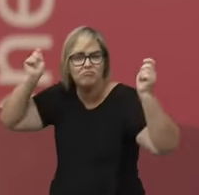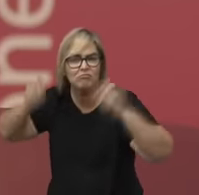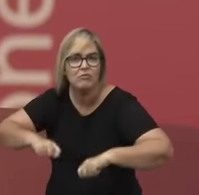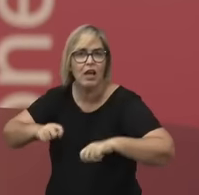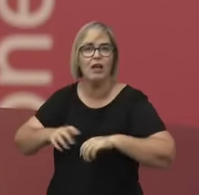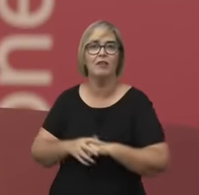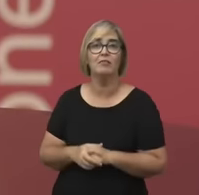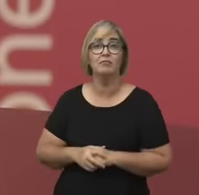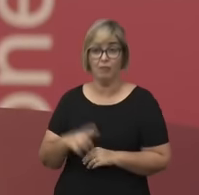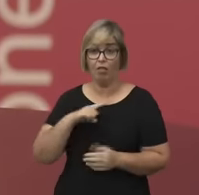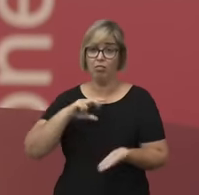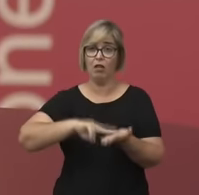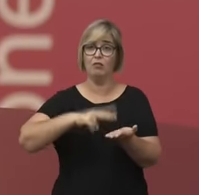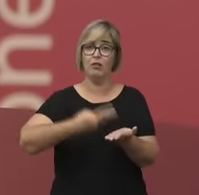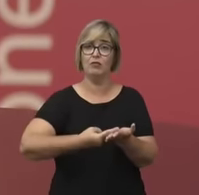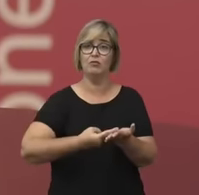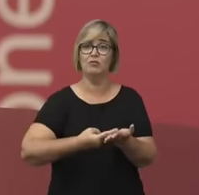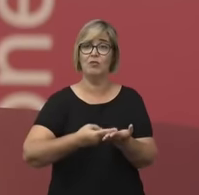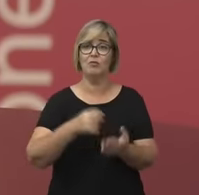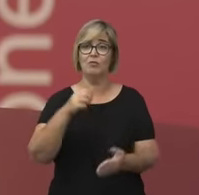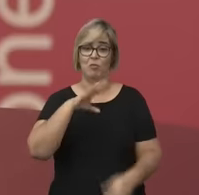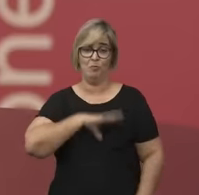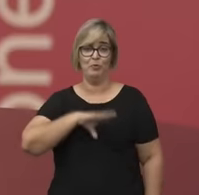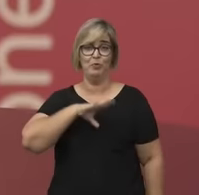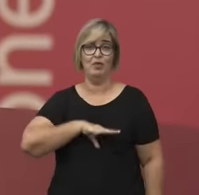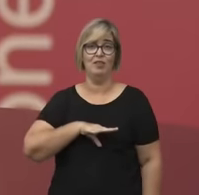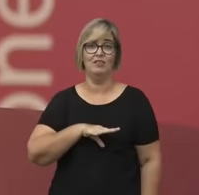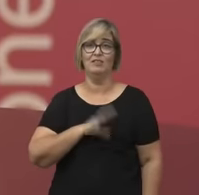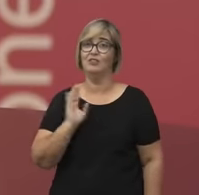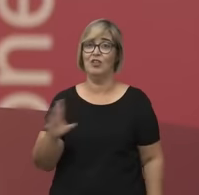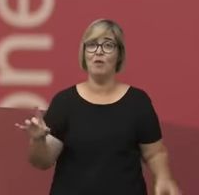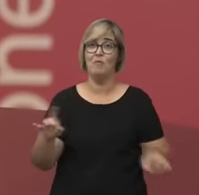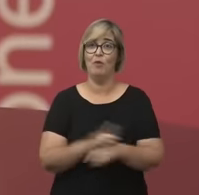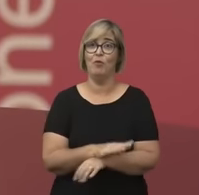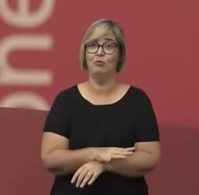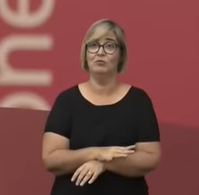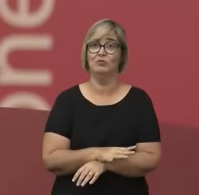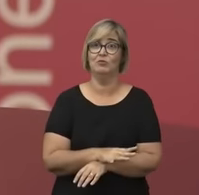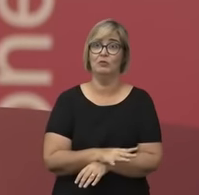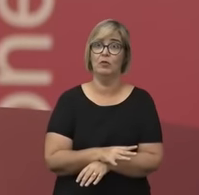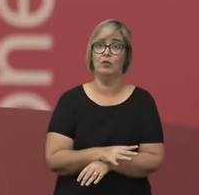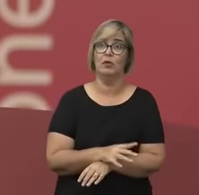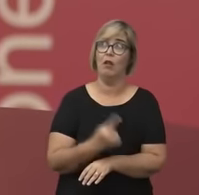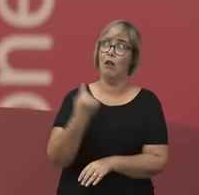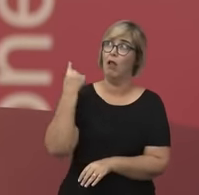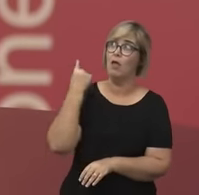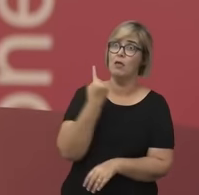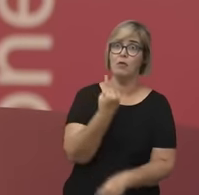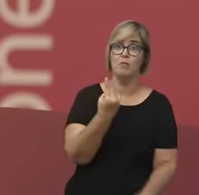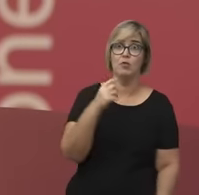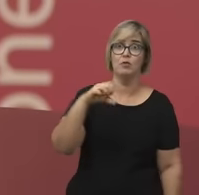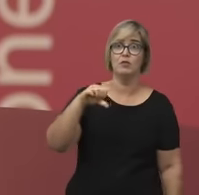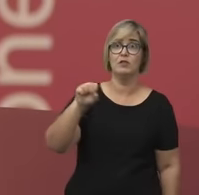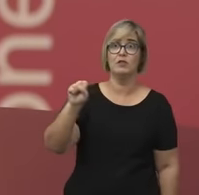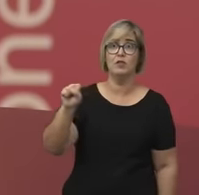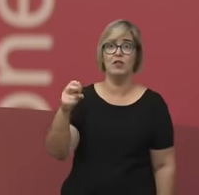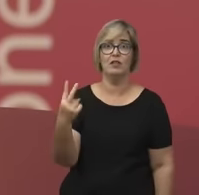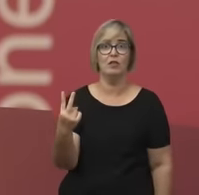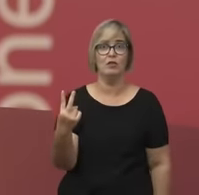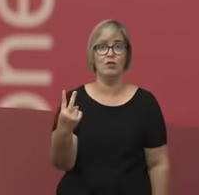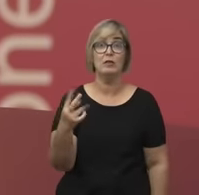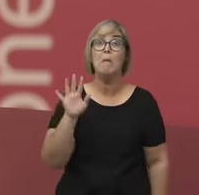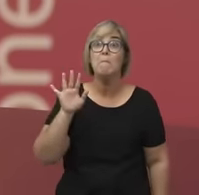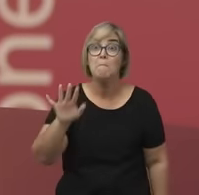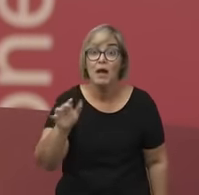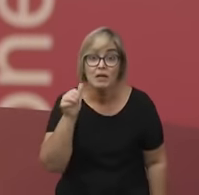a gente tem a tradução desse livro para o português e a gente tem essa tradução desde 1832, feita por Nízia Floresta. Nem Nízia Floresta